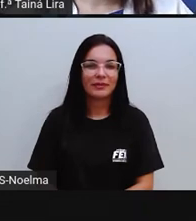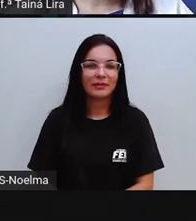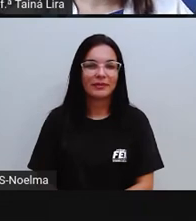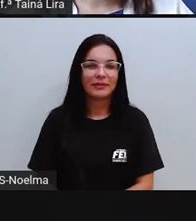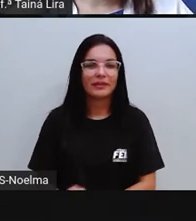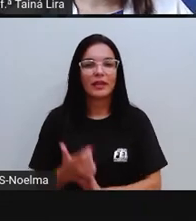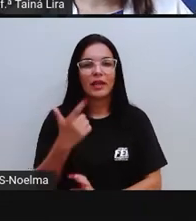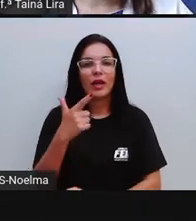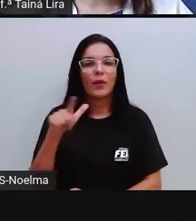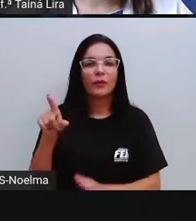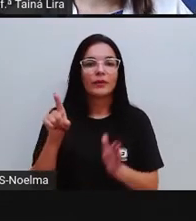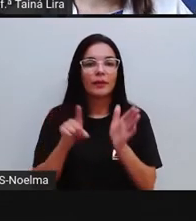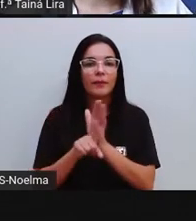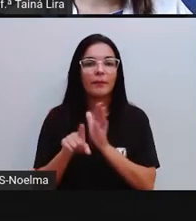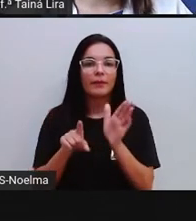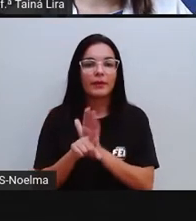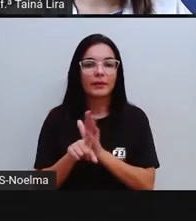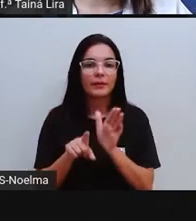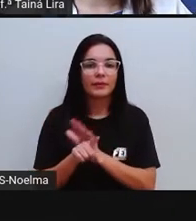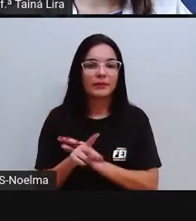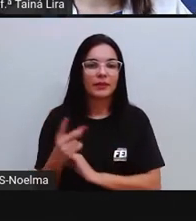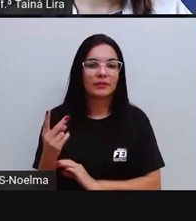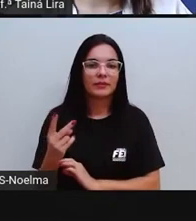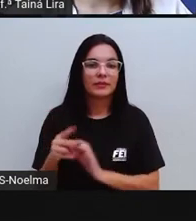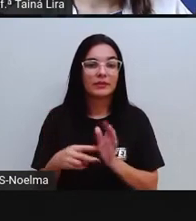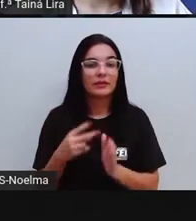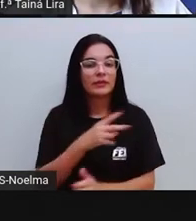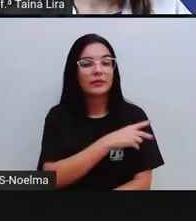Próxima pergunta para o segundo ano.